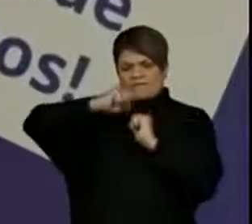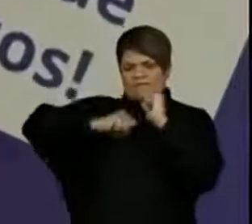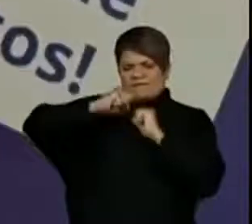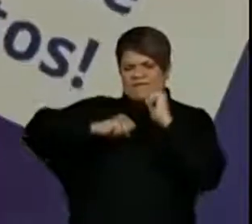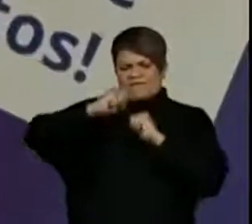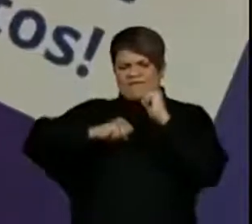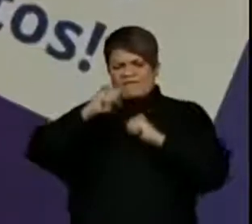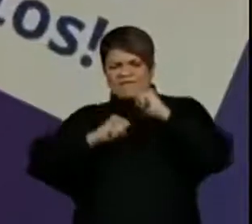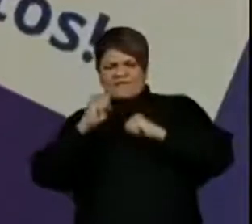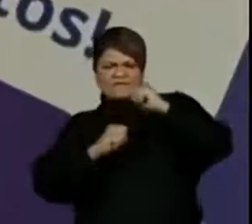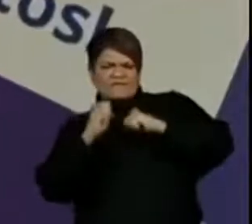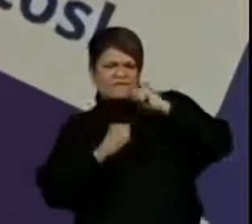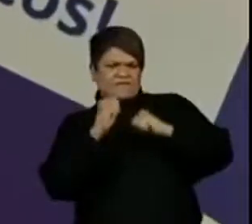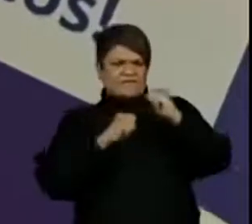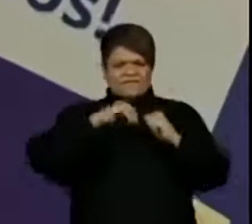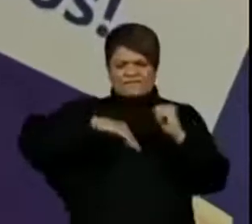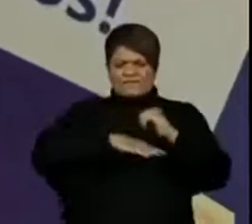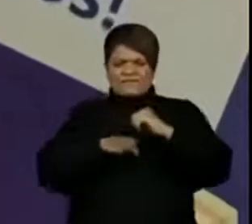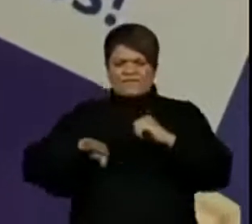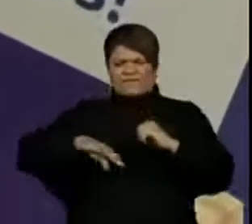todo o alimento